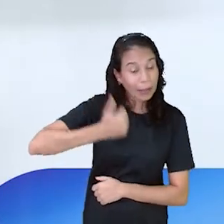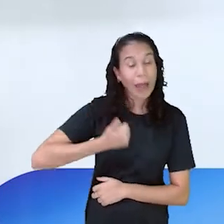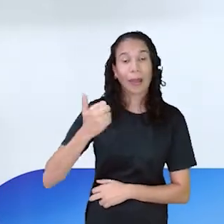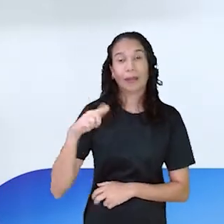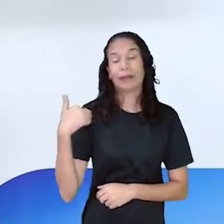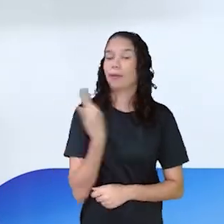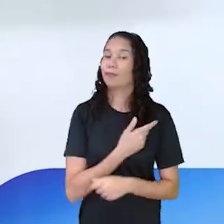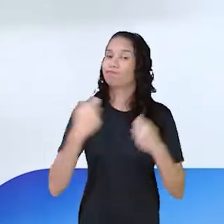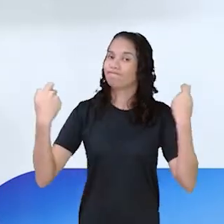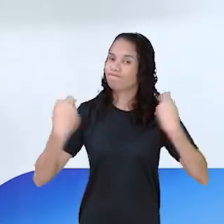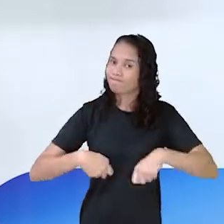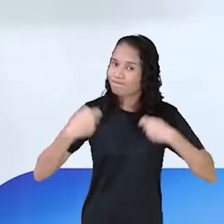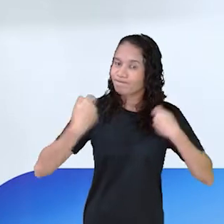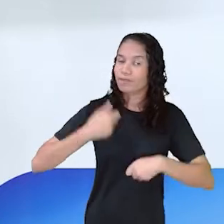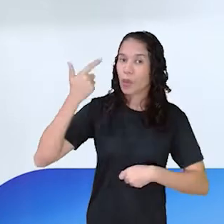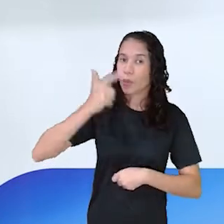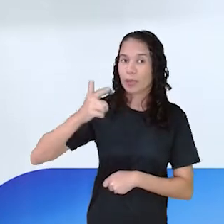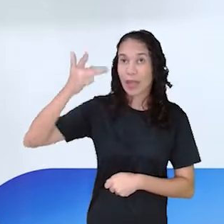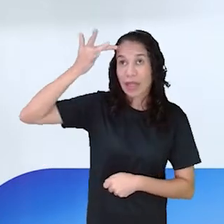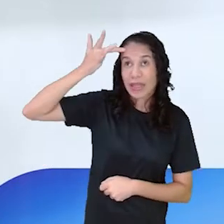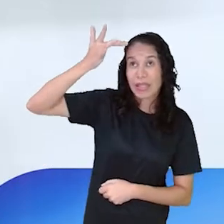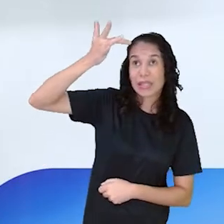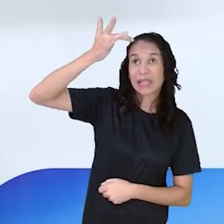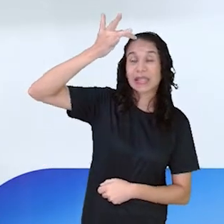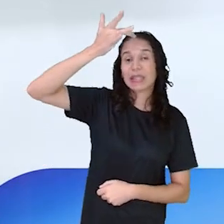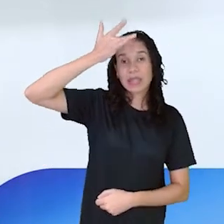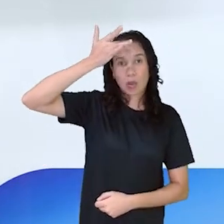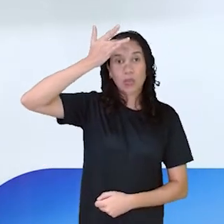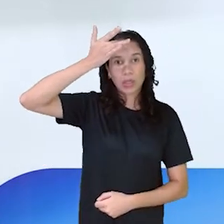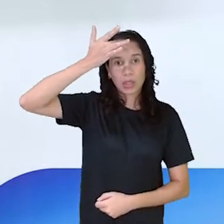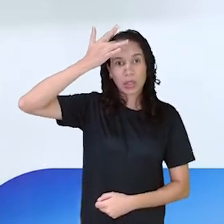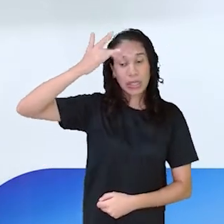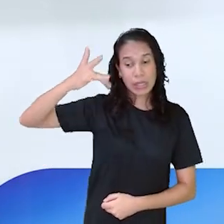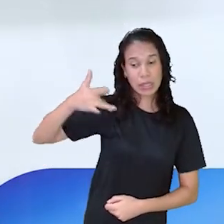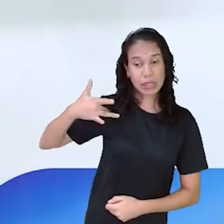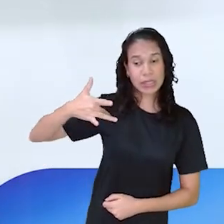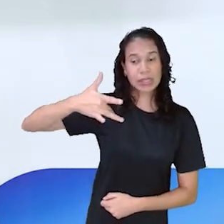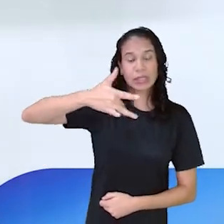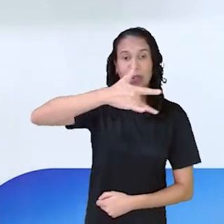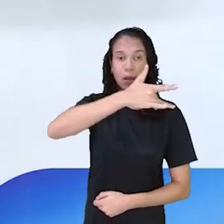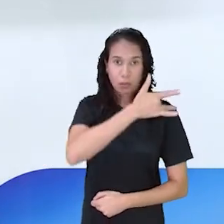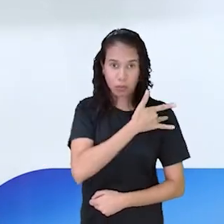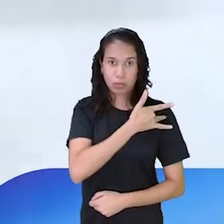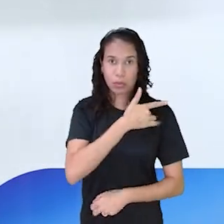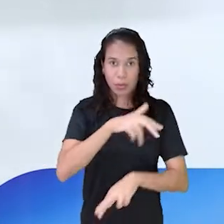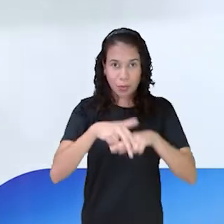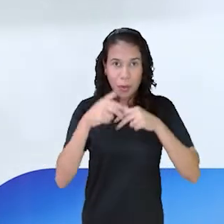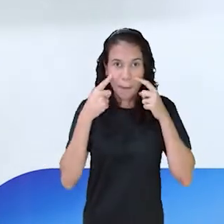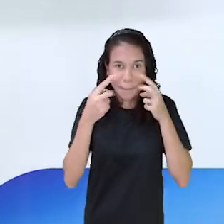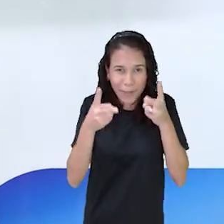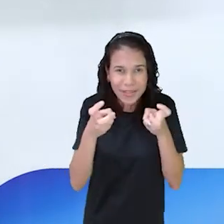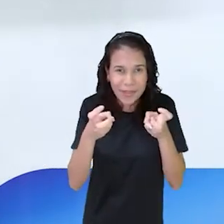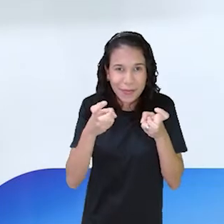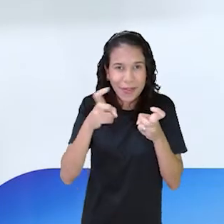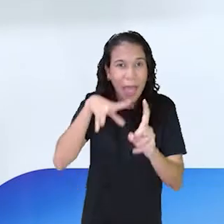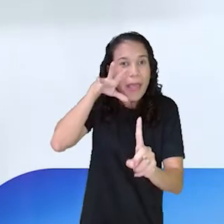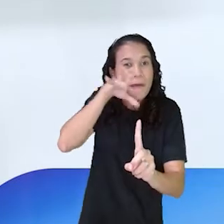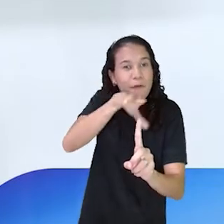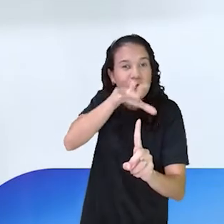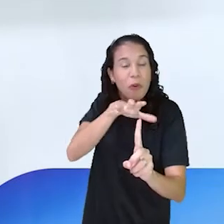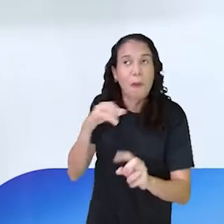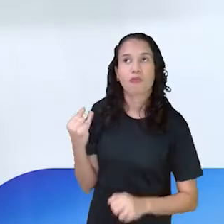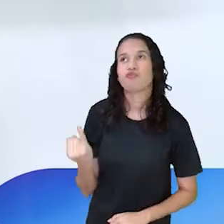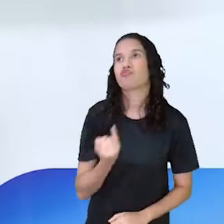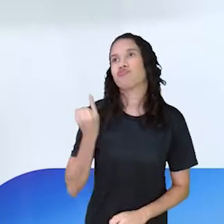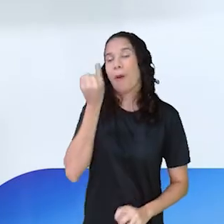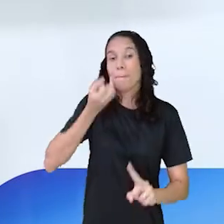gente precisa ter para ter saúde mental e para ter saúde física. Então, percebam o tanto de coisas importantes que a gente está